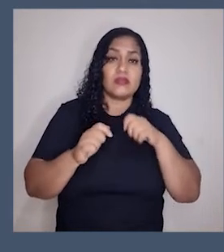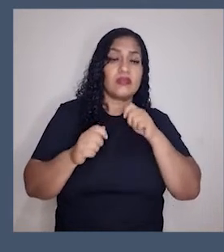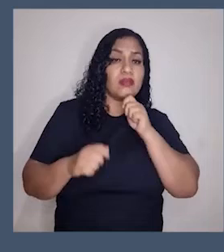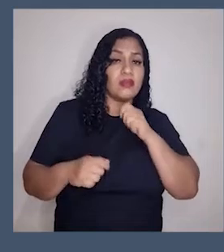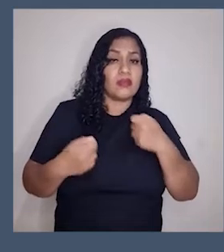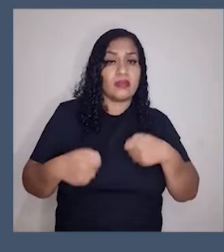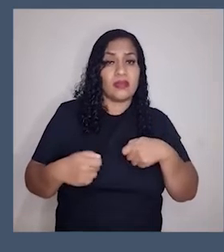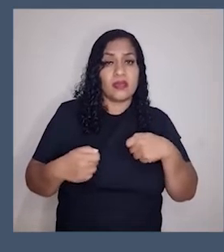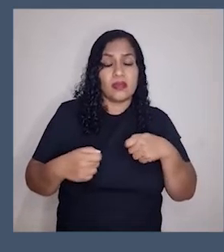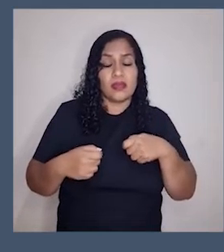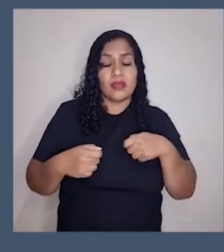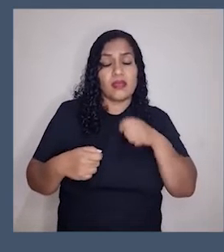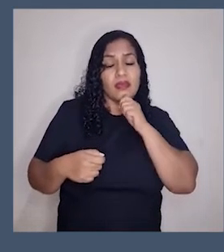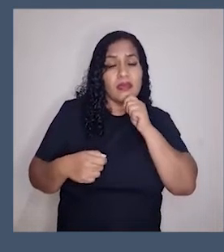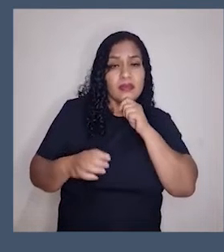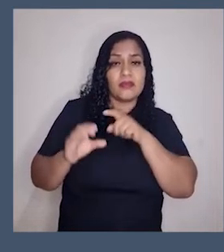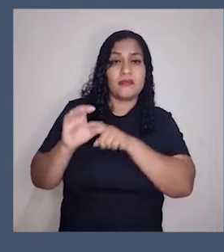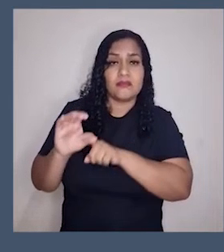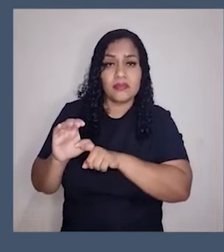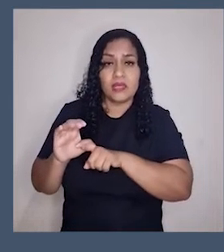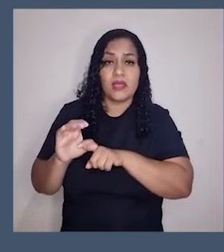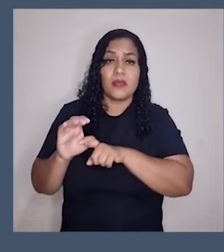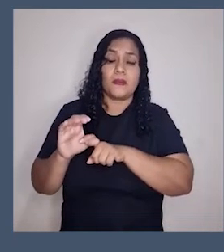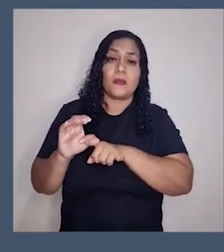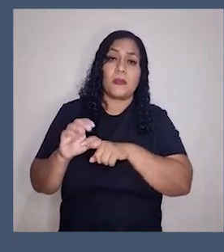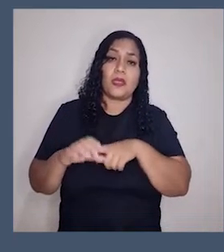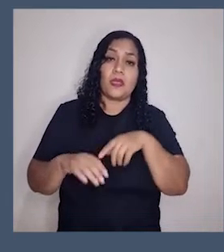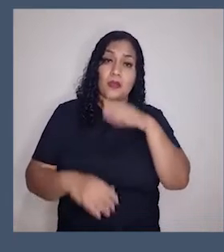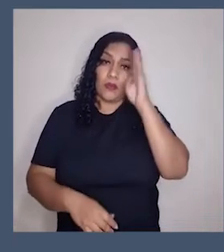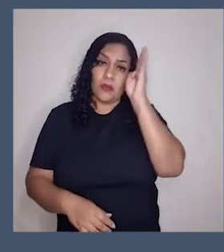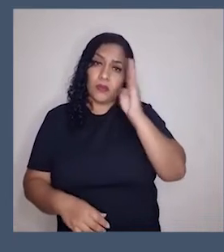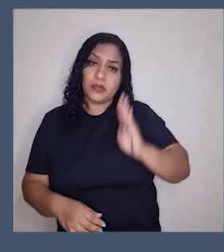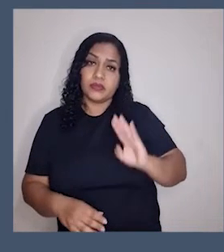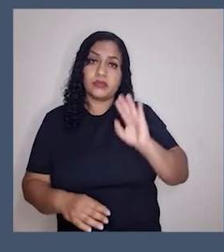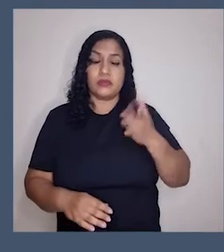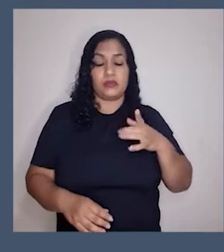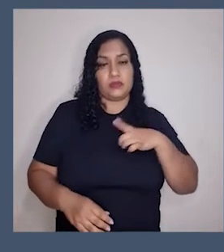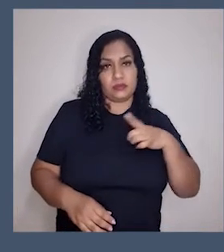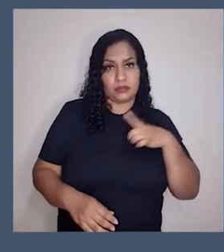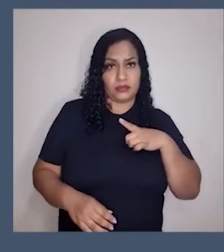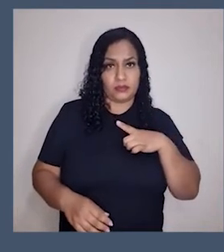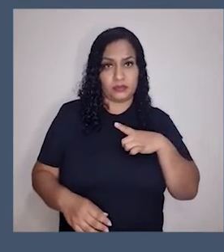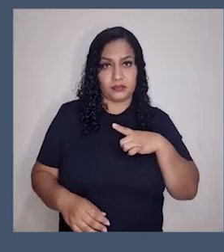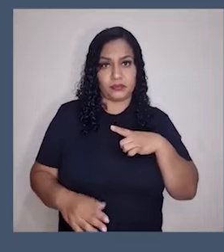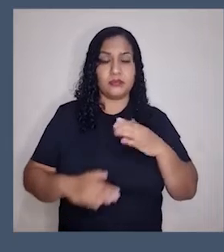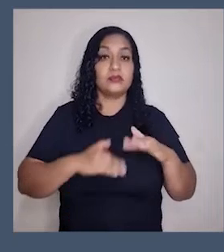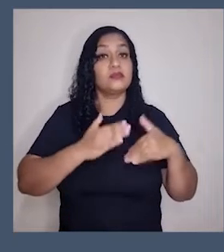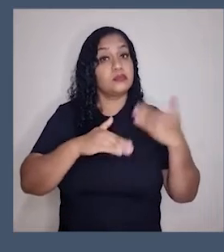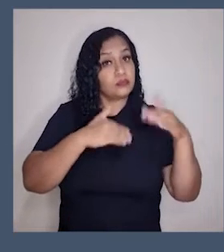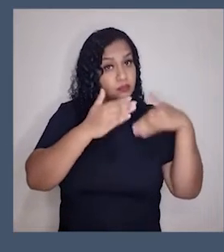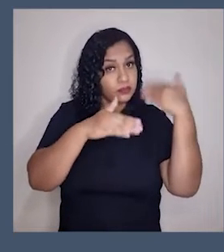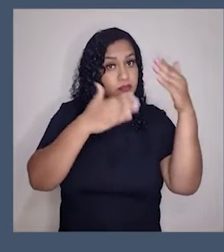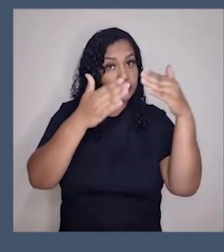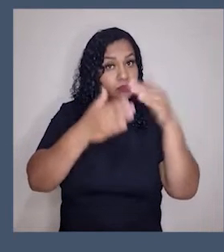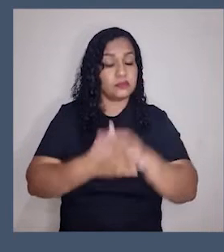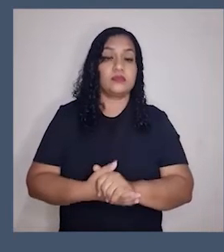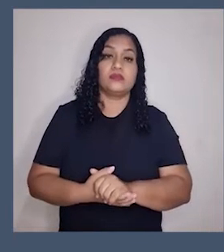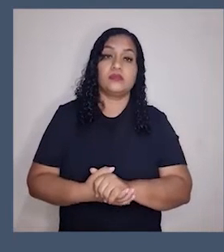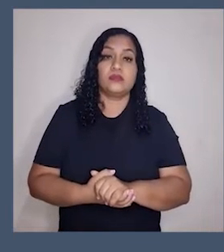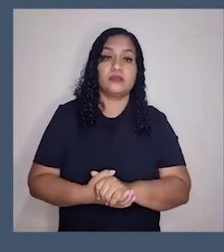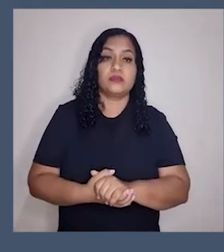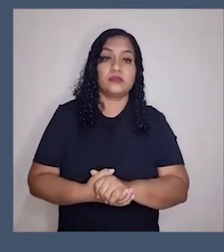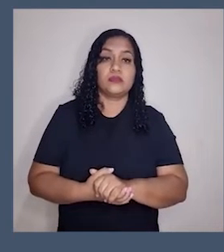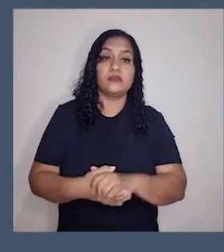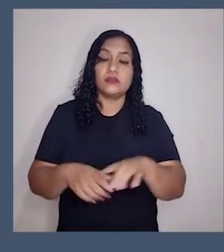ainda são dependentes deles. Só que, países como o Brasil, já começam aí a evoluir